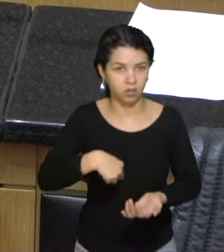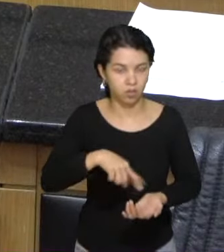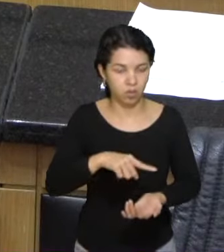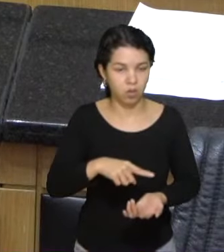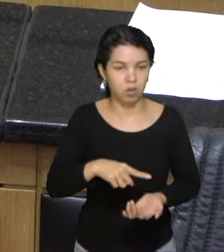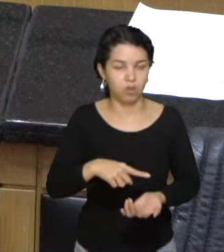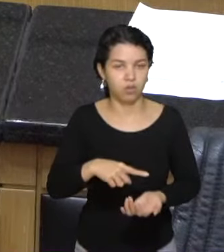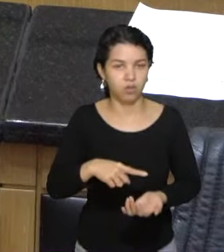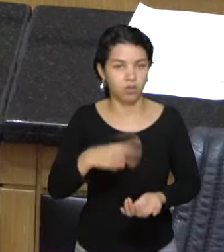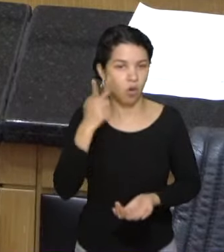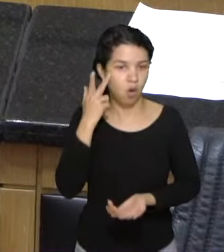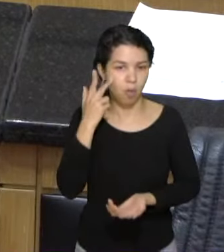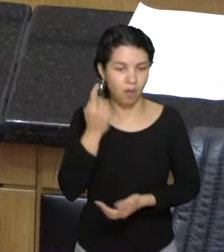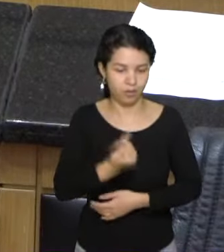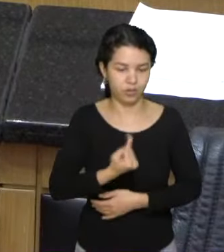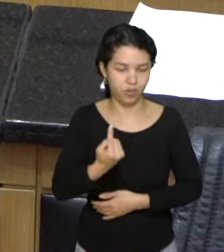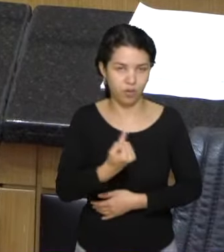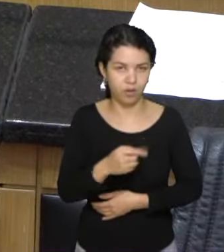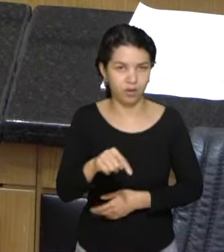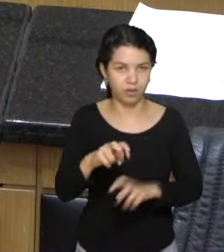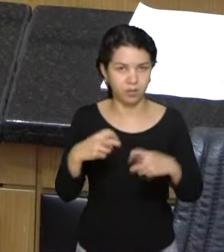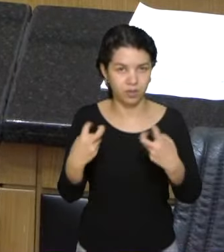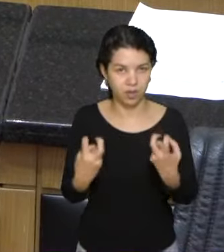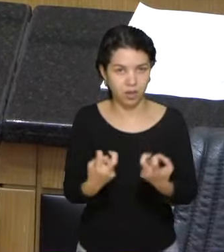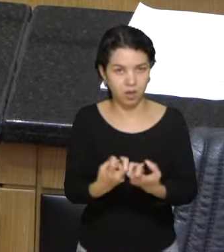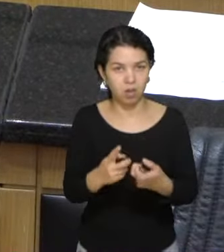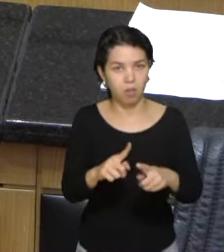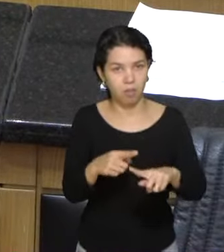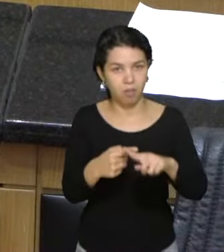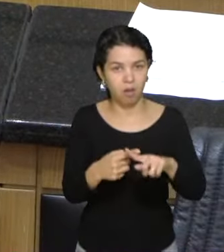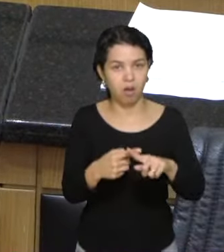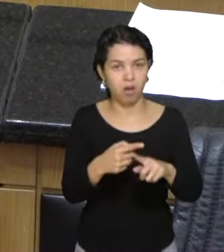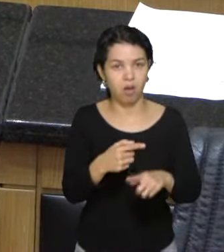mas essa moção, mais uma vez,